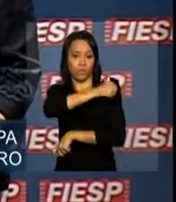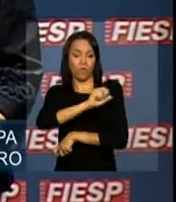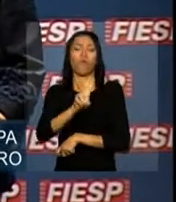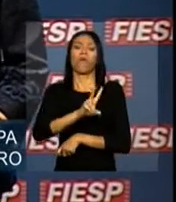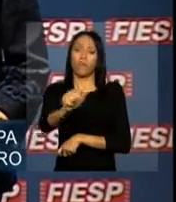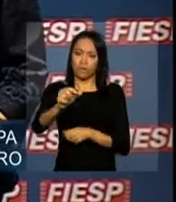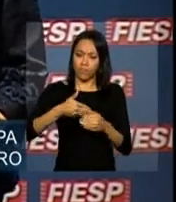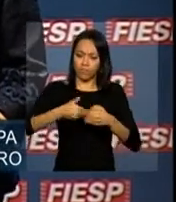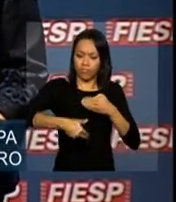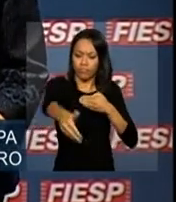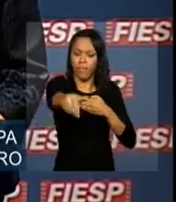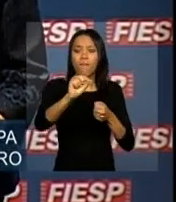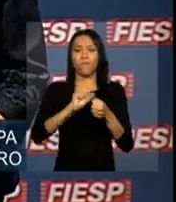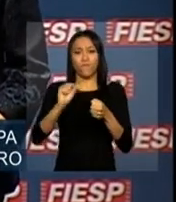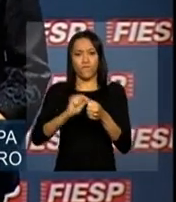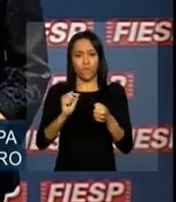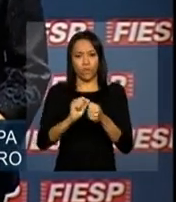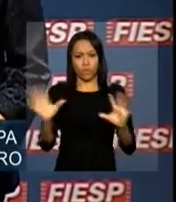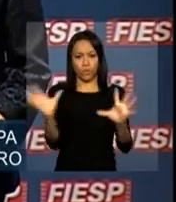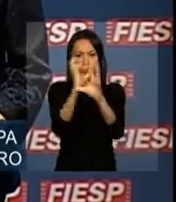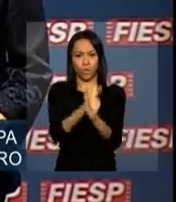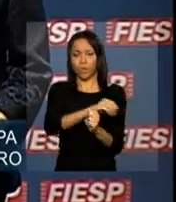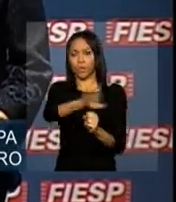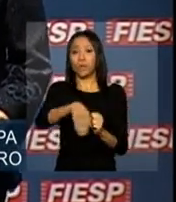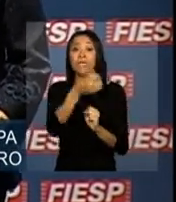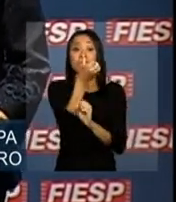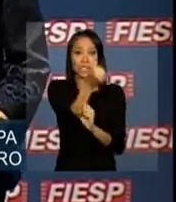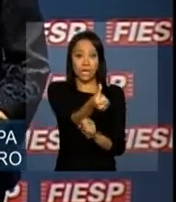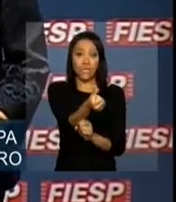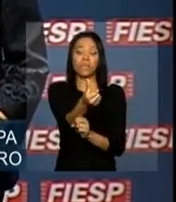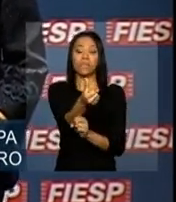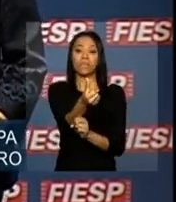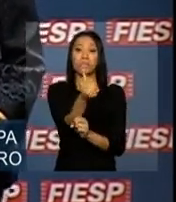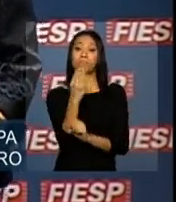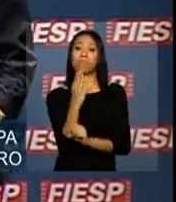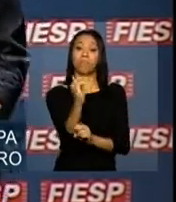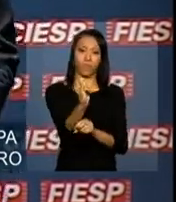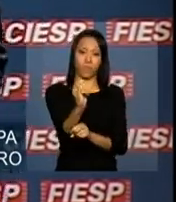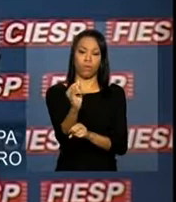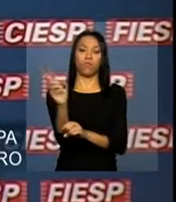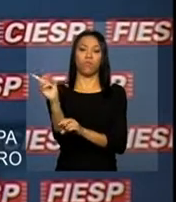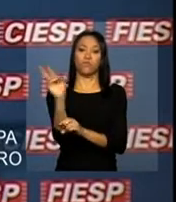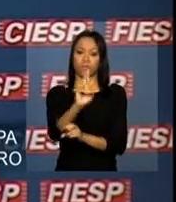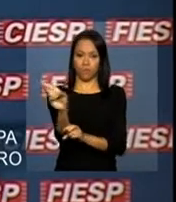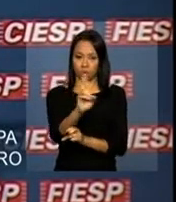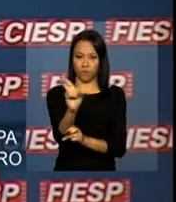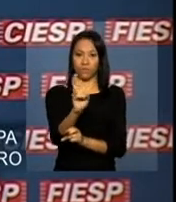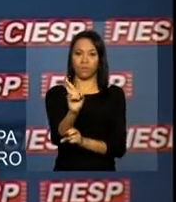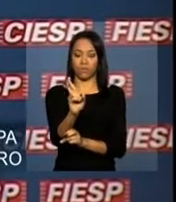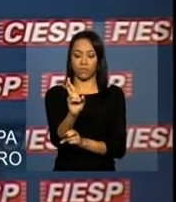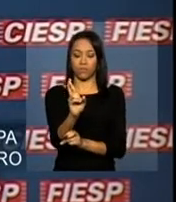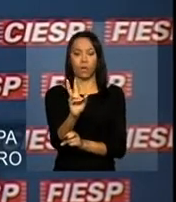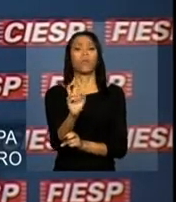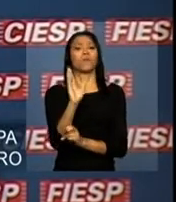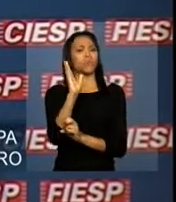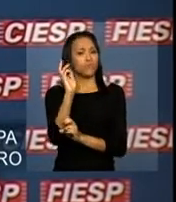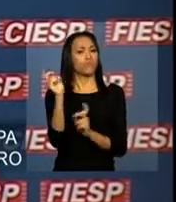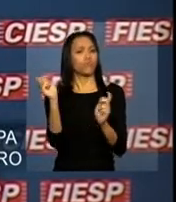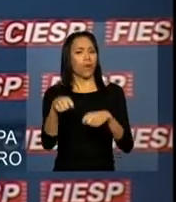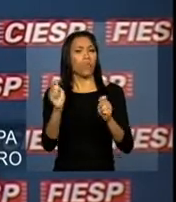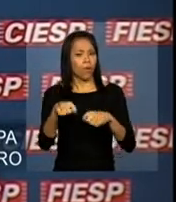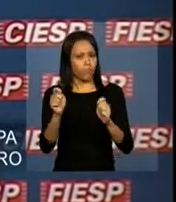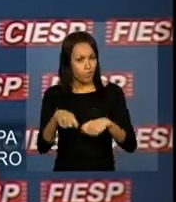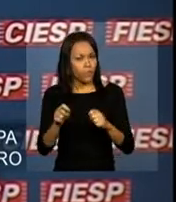realizado um investimento de R$ 6 bilhões, o que foi possível